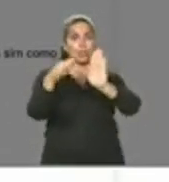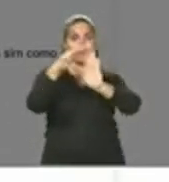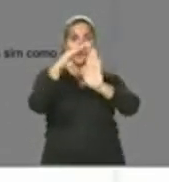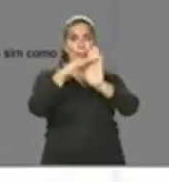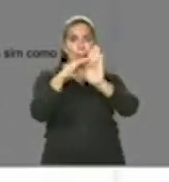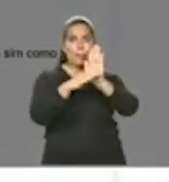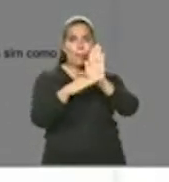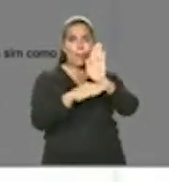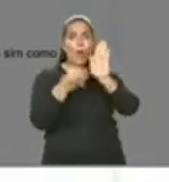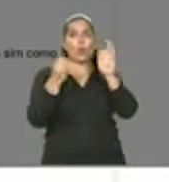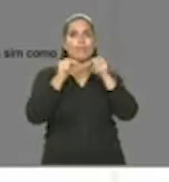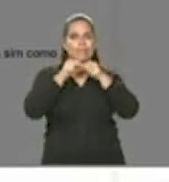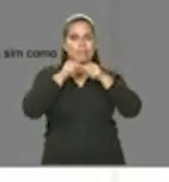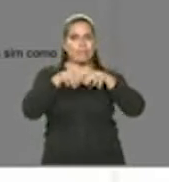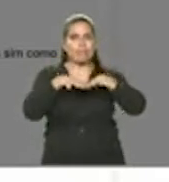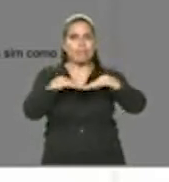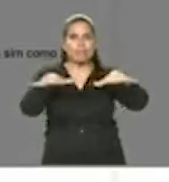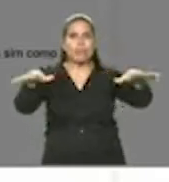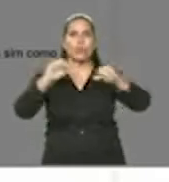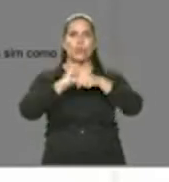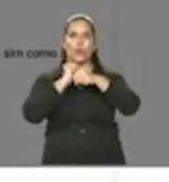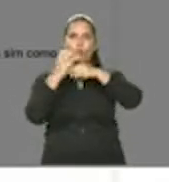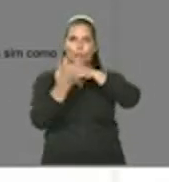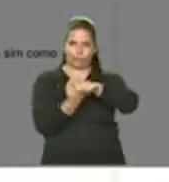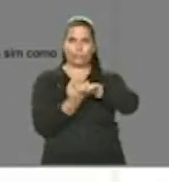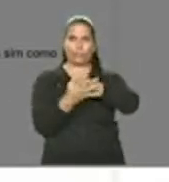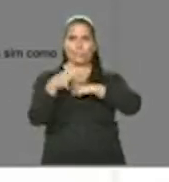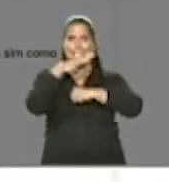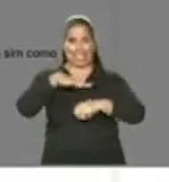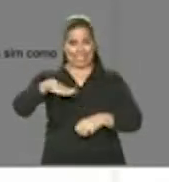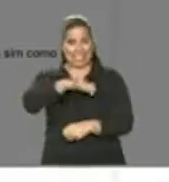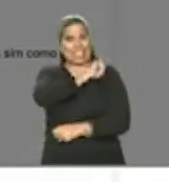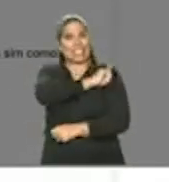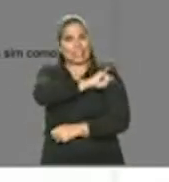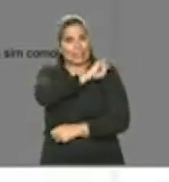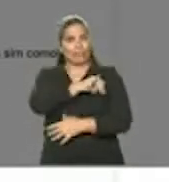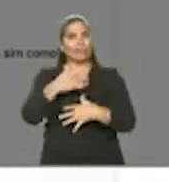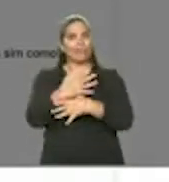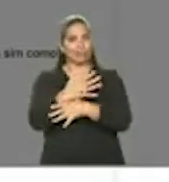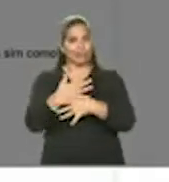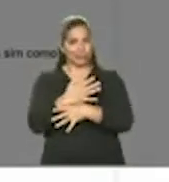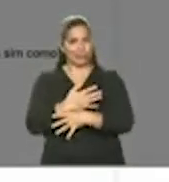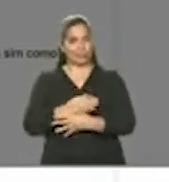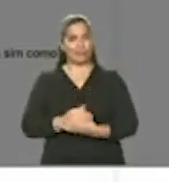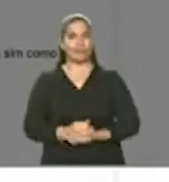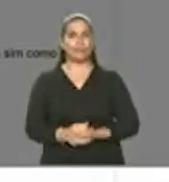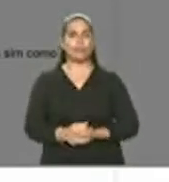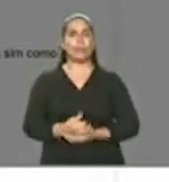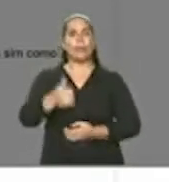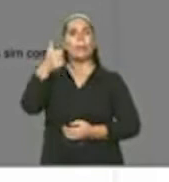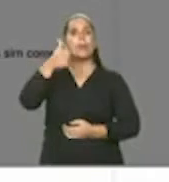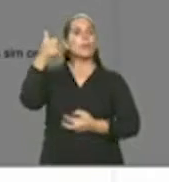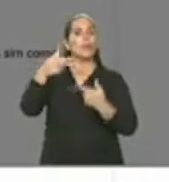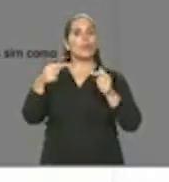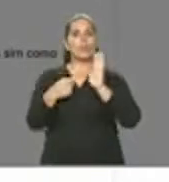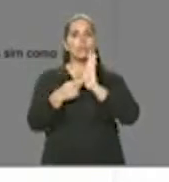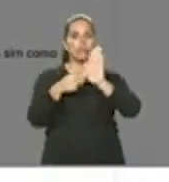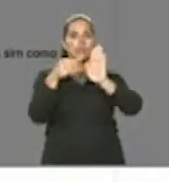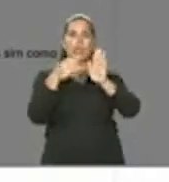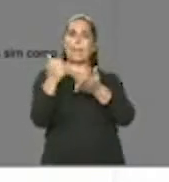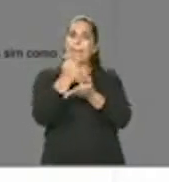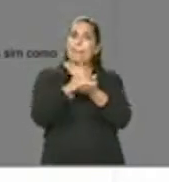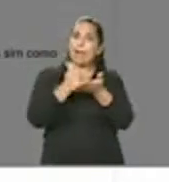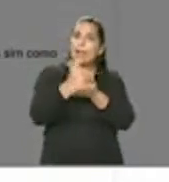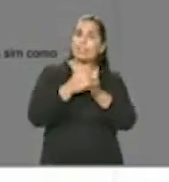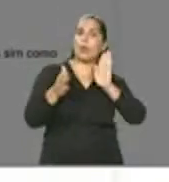espalhamento do coronavírus na cidade do Rio de Janeiro. Então, a primeira coisa é esse modelo é baseado numa